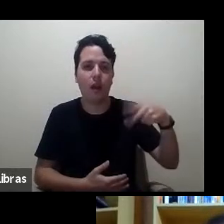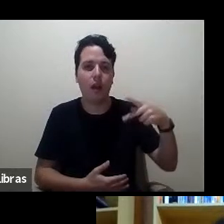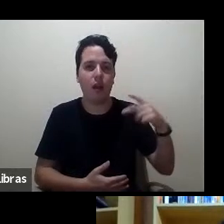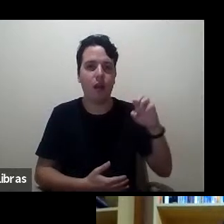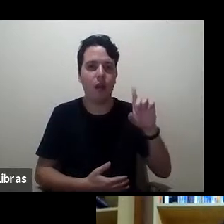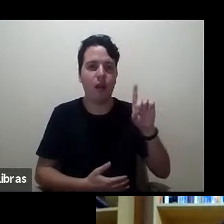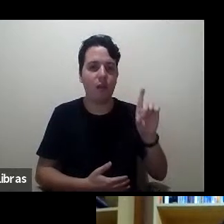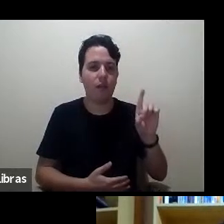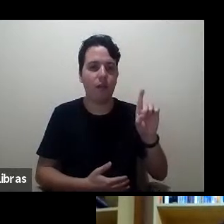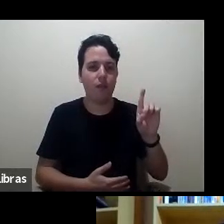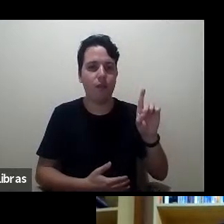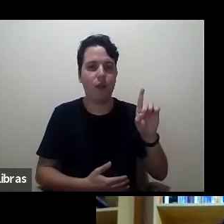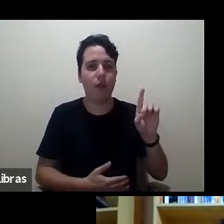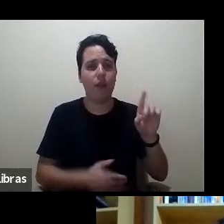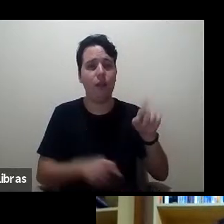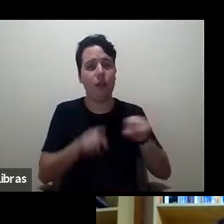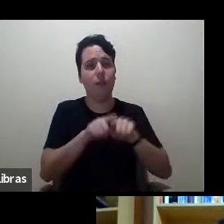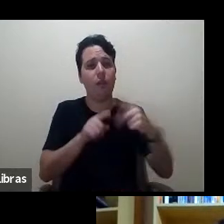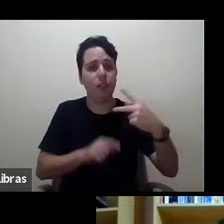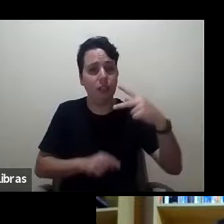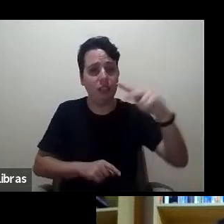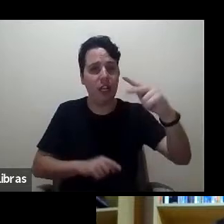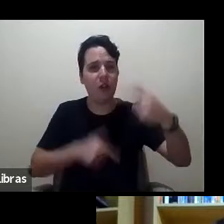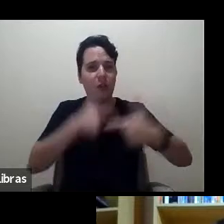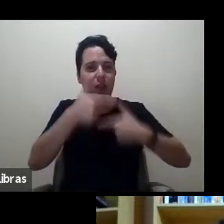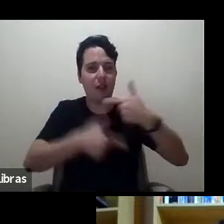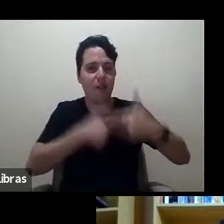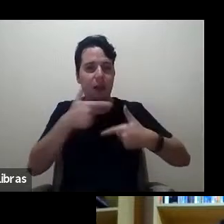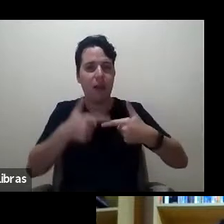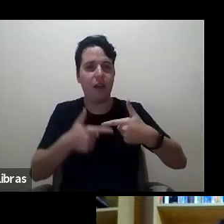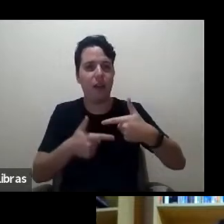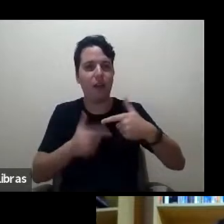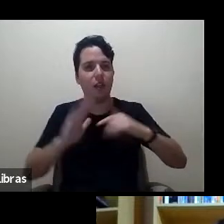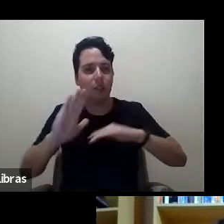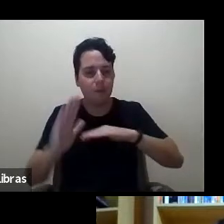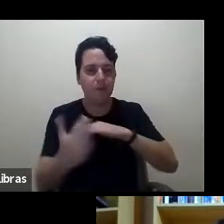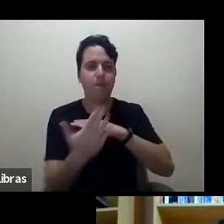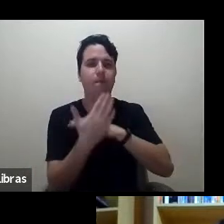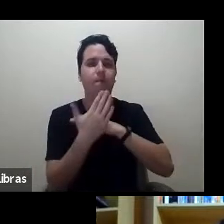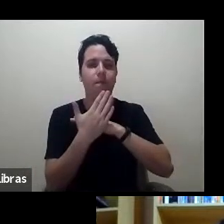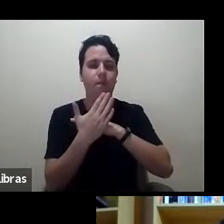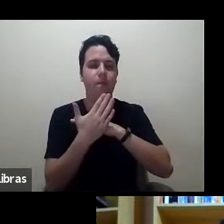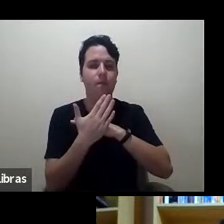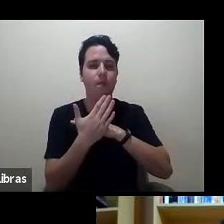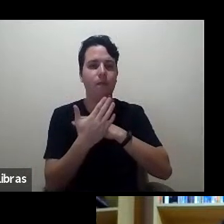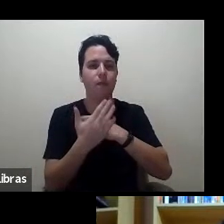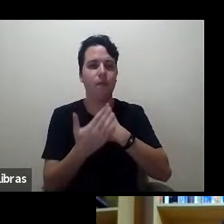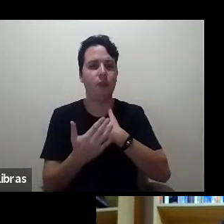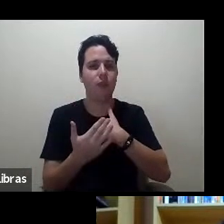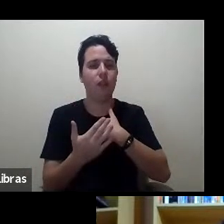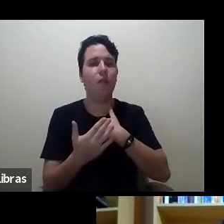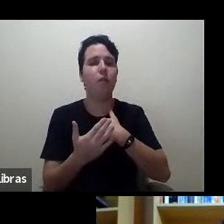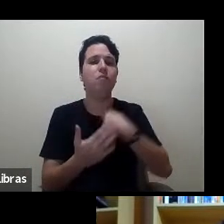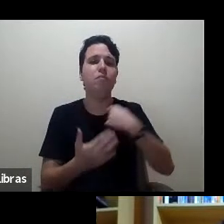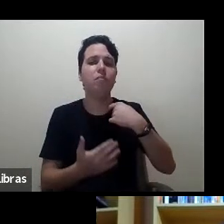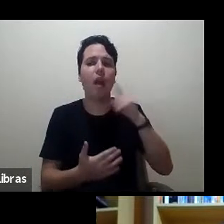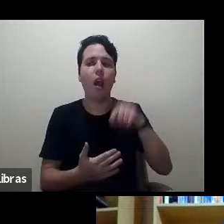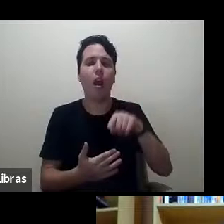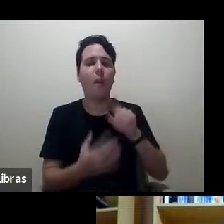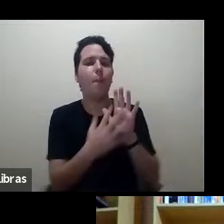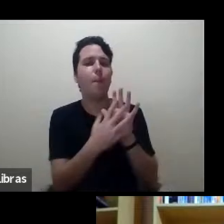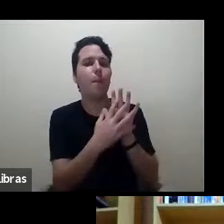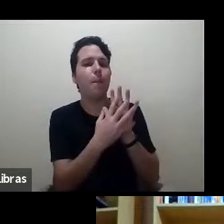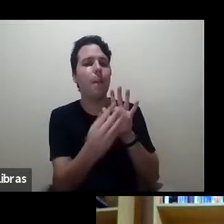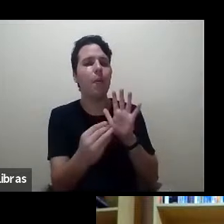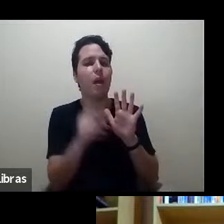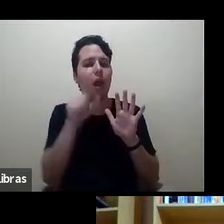pelo seu trabalho pela colaboração e o exemplo que é o que